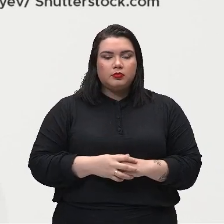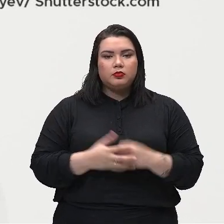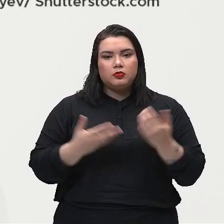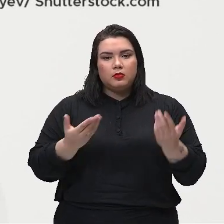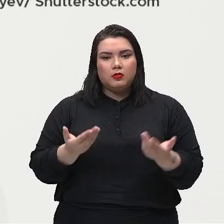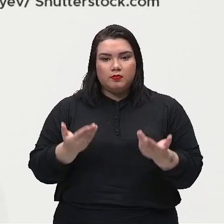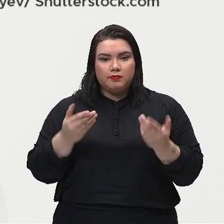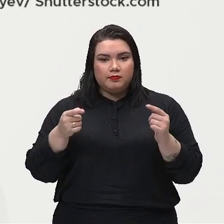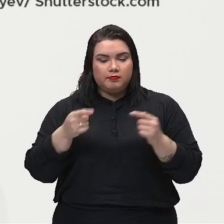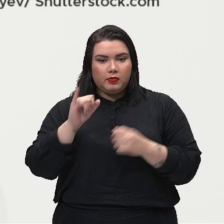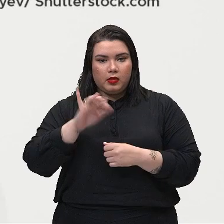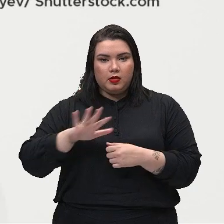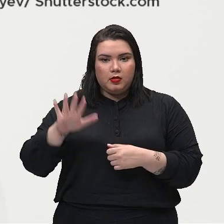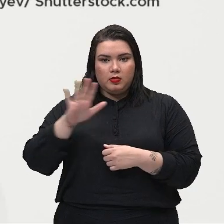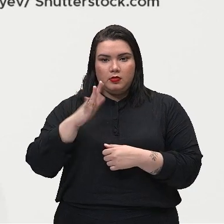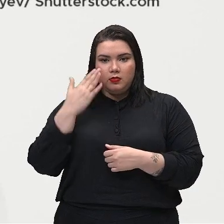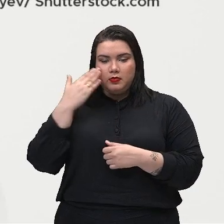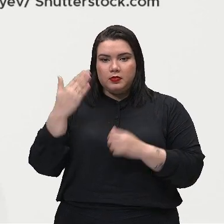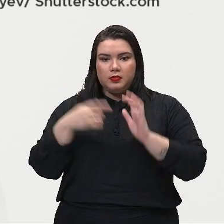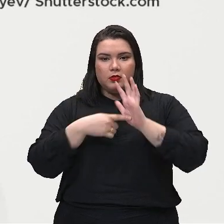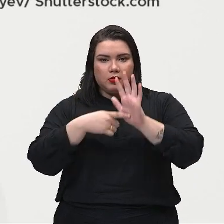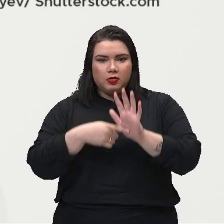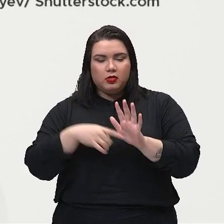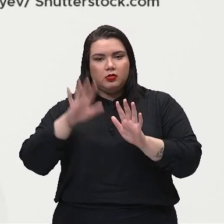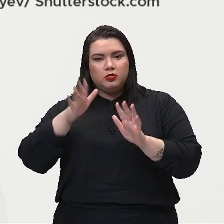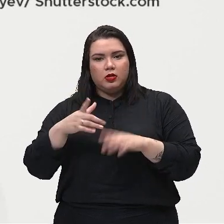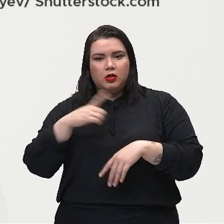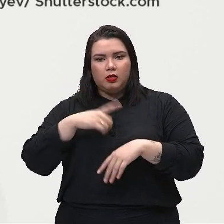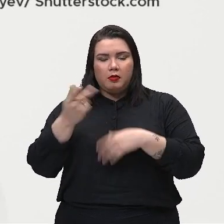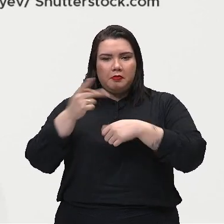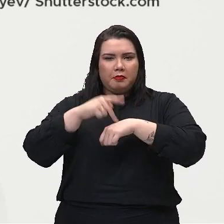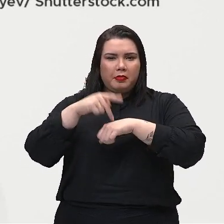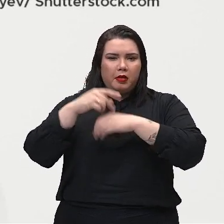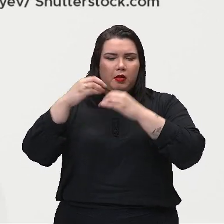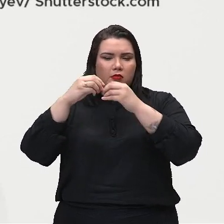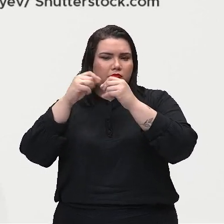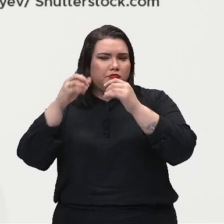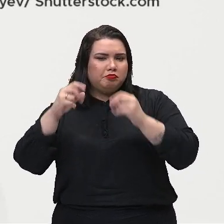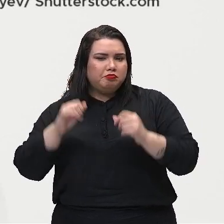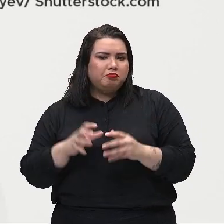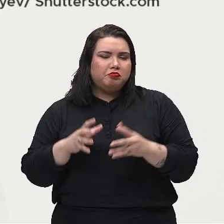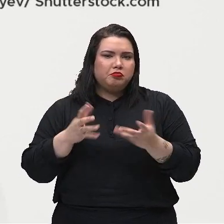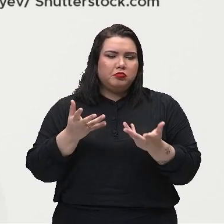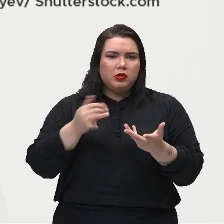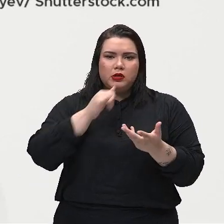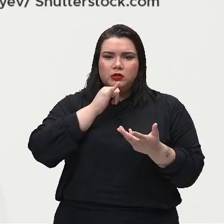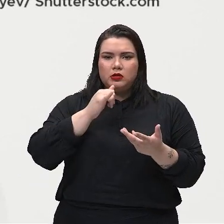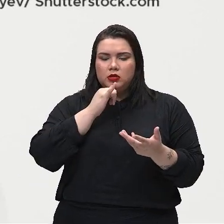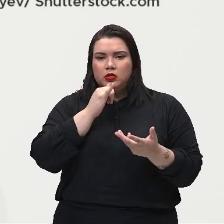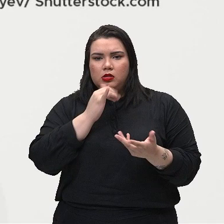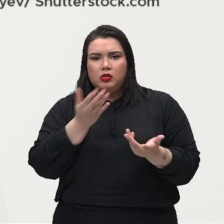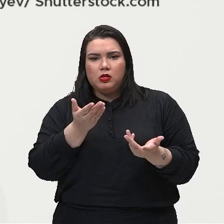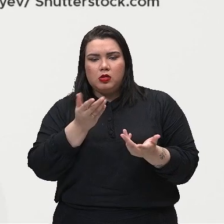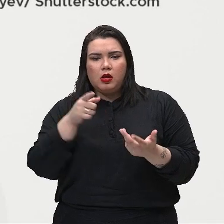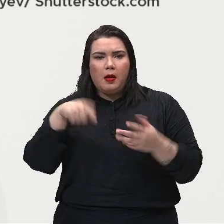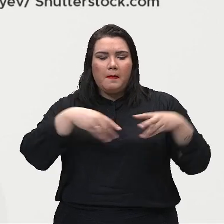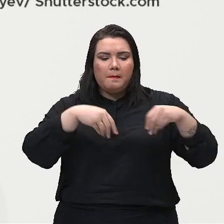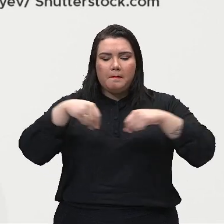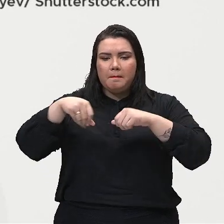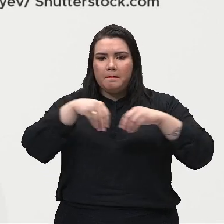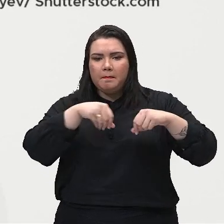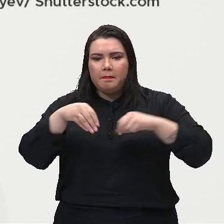olha lá, ele aqui já cheio de algum produto, né? Vamos imaginar que isso daí seja barro,